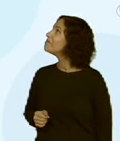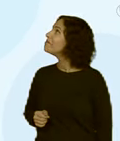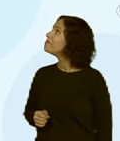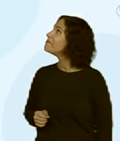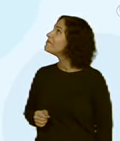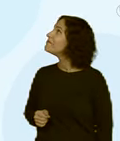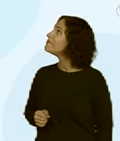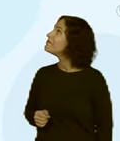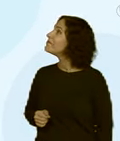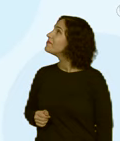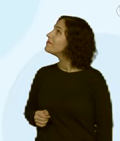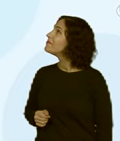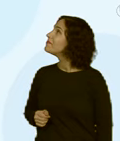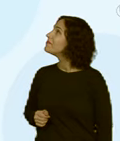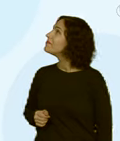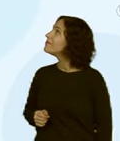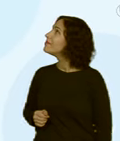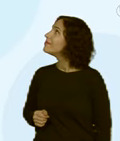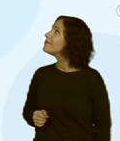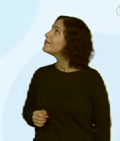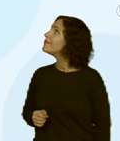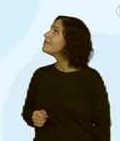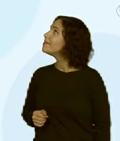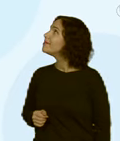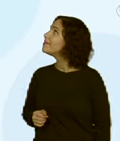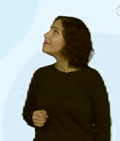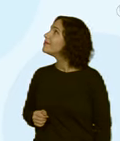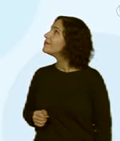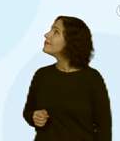Zero. R$ 93,27.